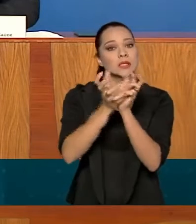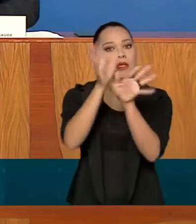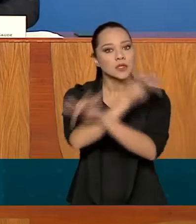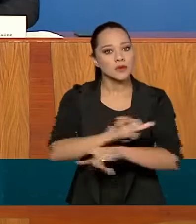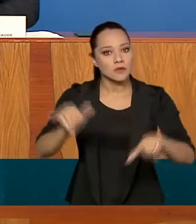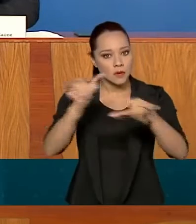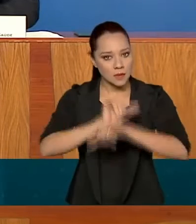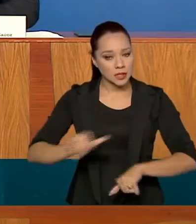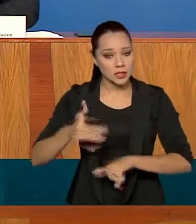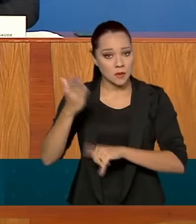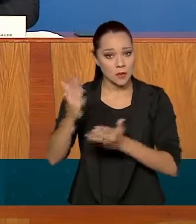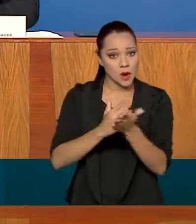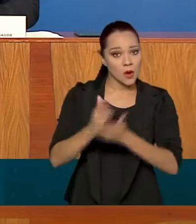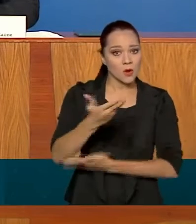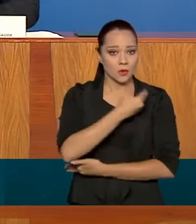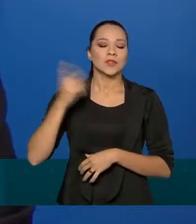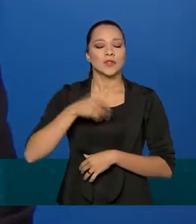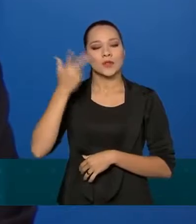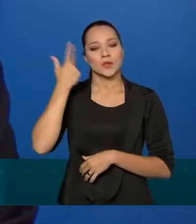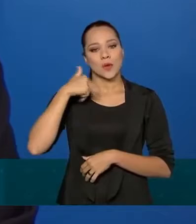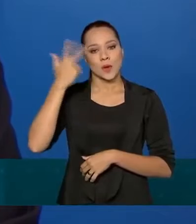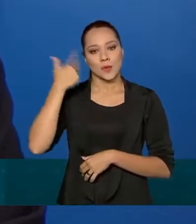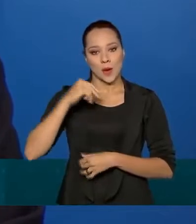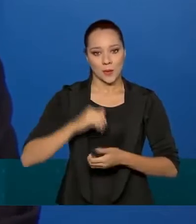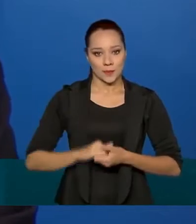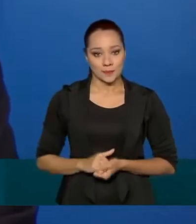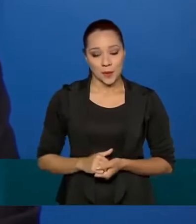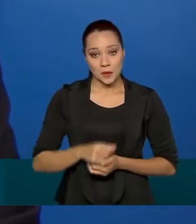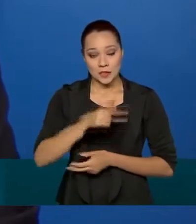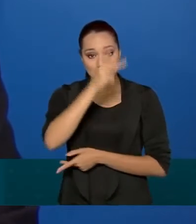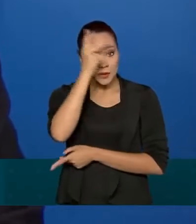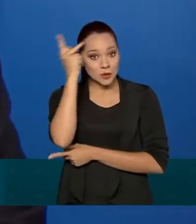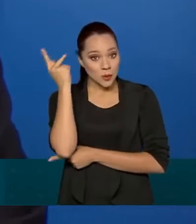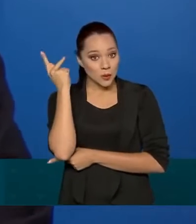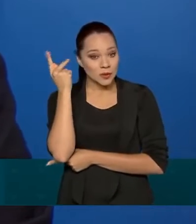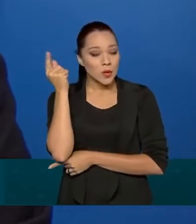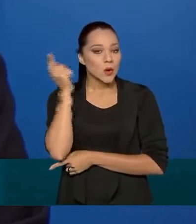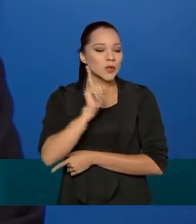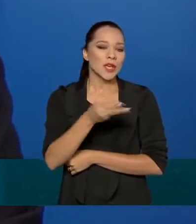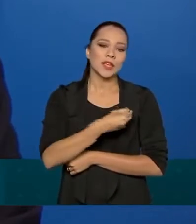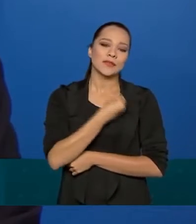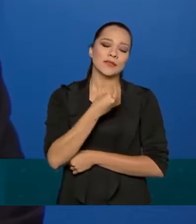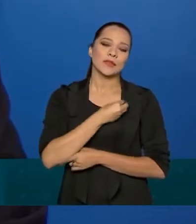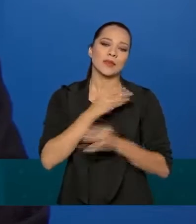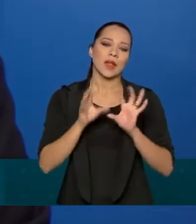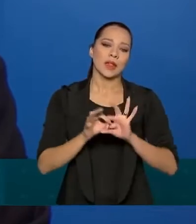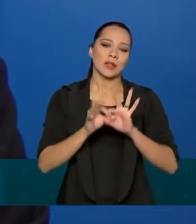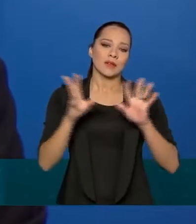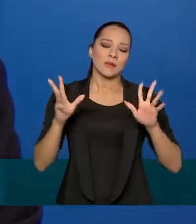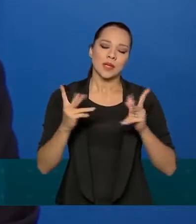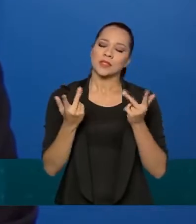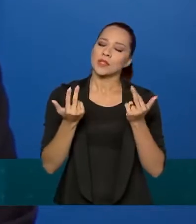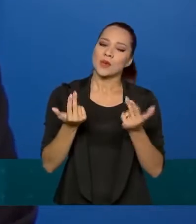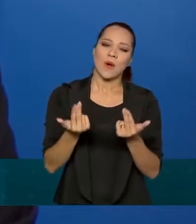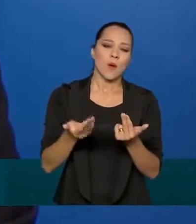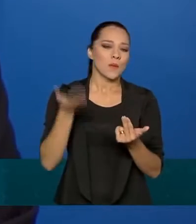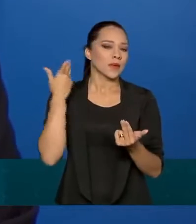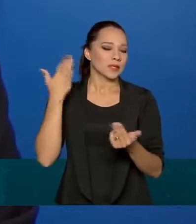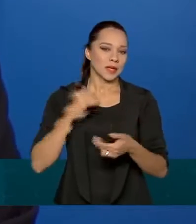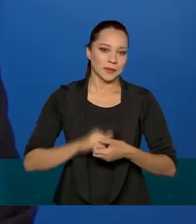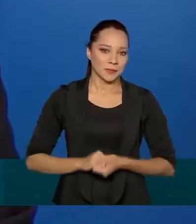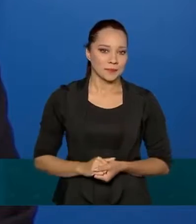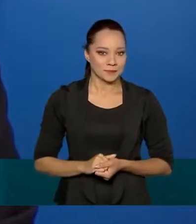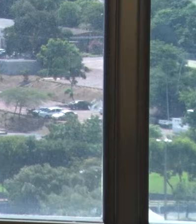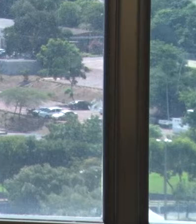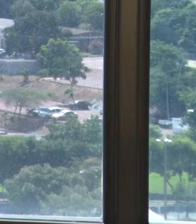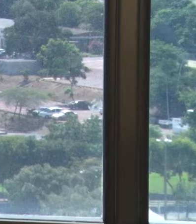fortalecer a assistência à saúde. O novo ministro da Saúde falou hoje, inclusive, sobre a